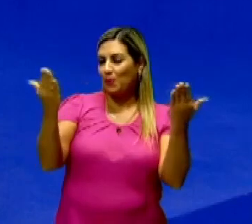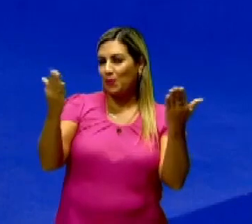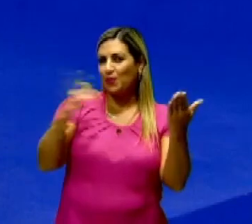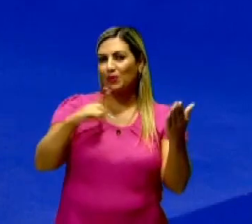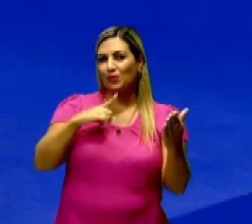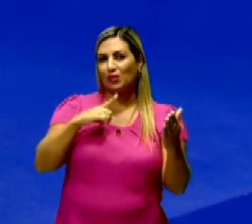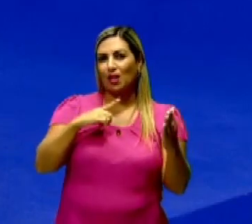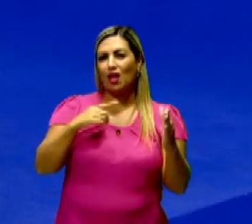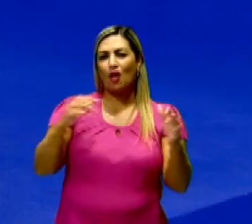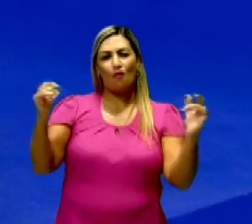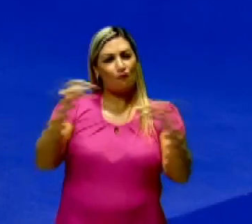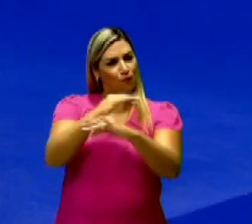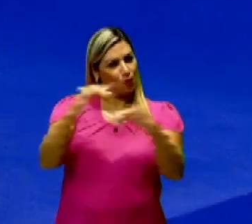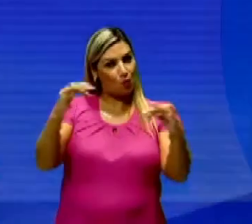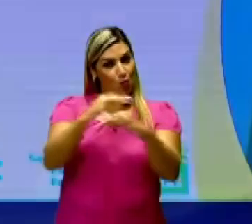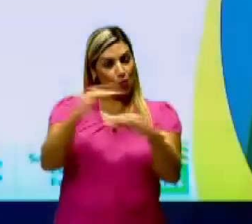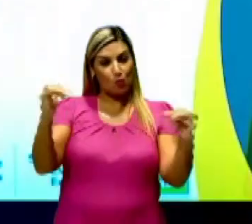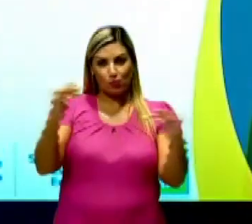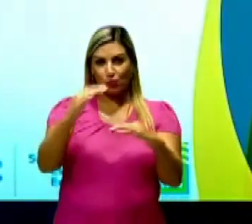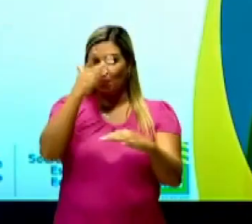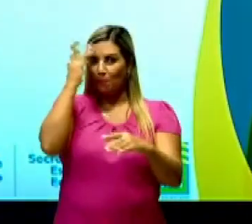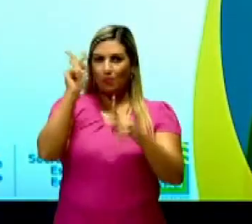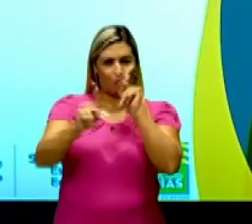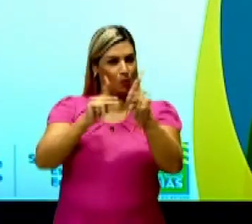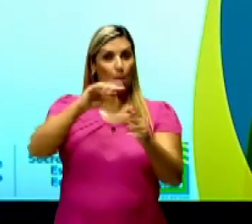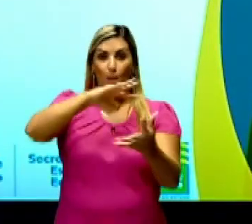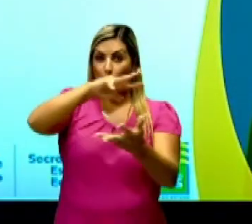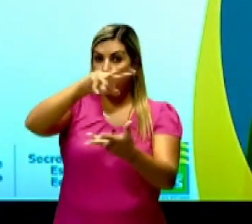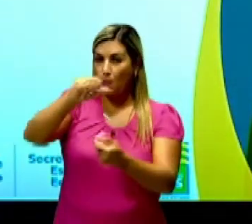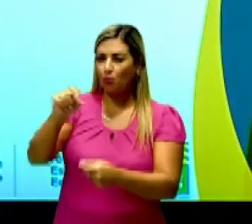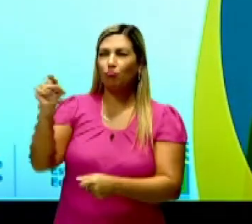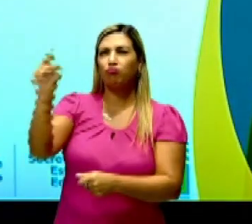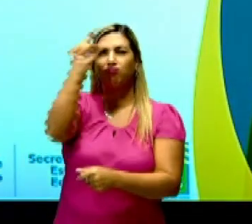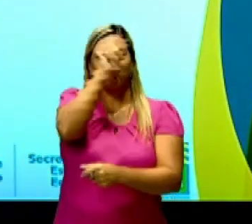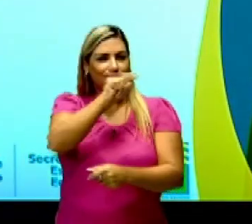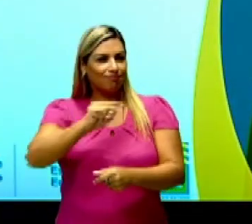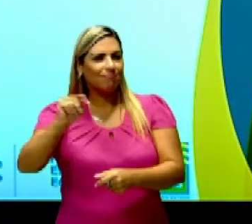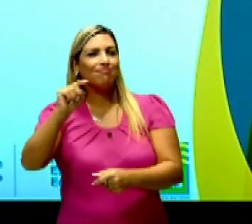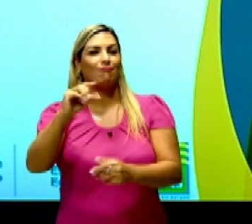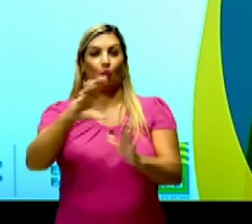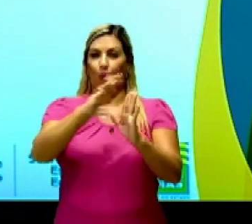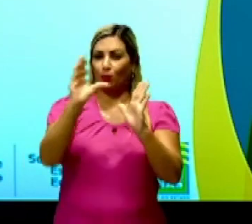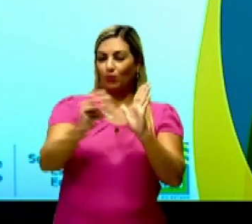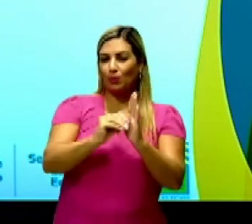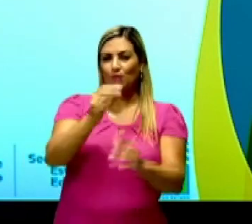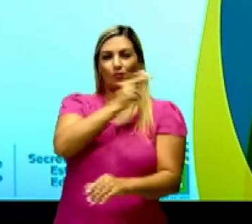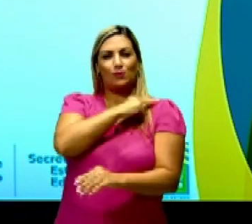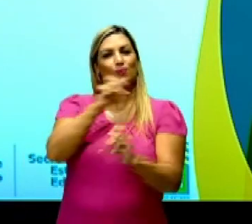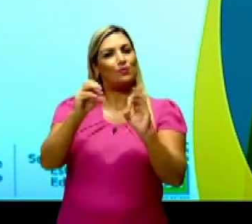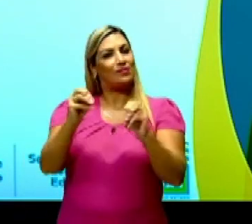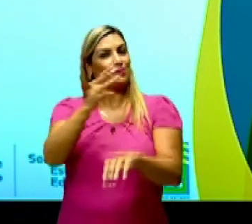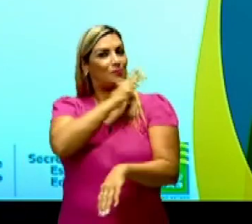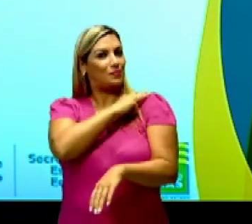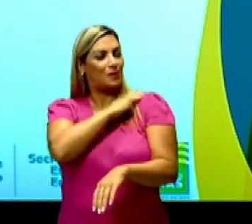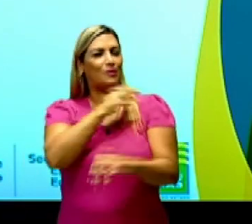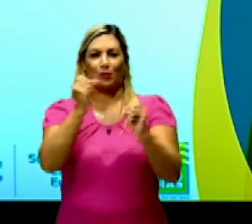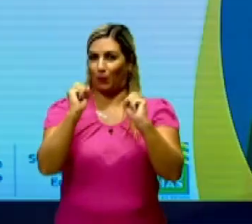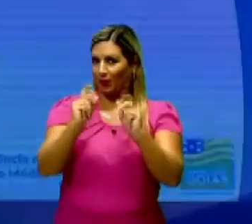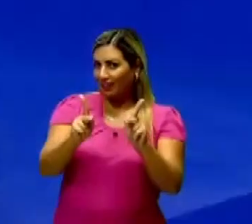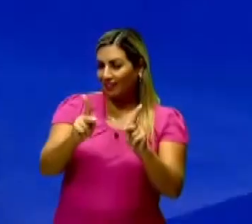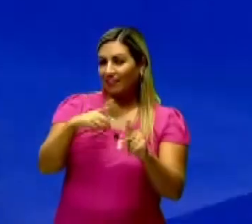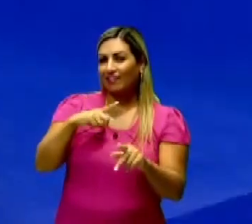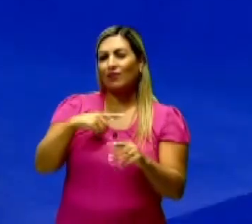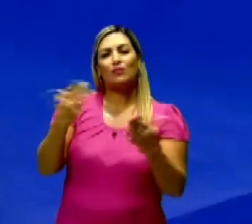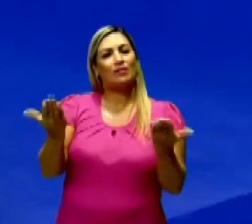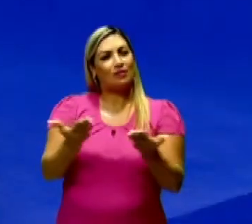é sobre fluxos e deslocamento populacional no mundo. Conteúdo da segunda série do Ensino Médio, certo? Então